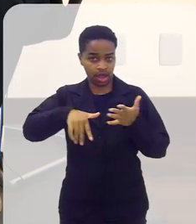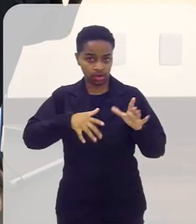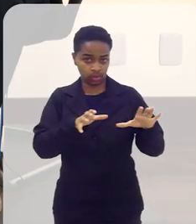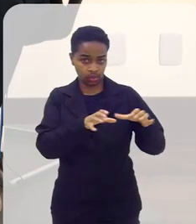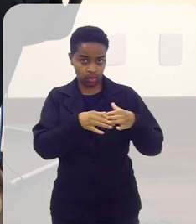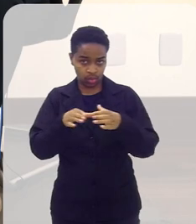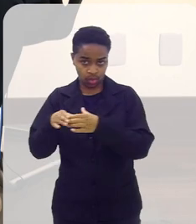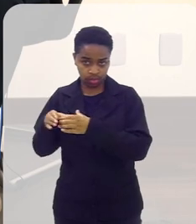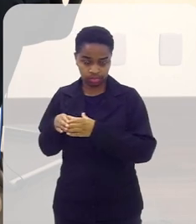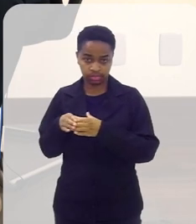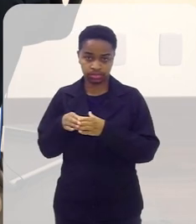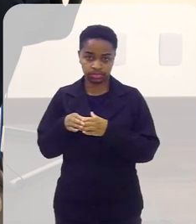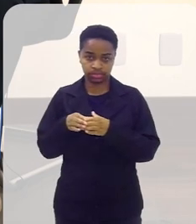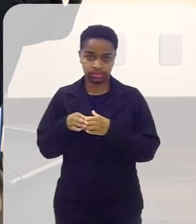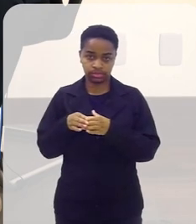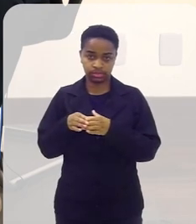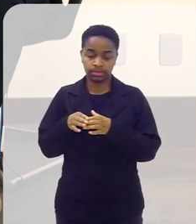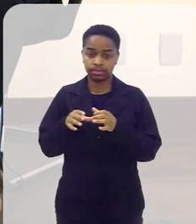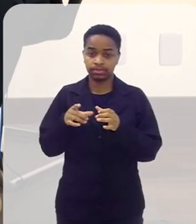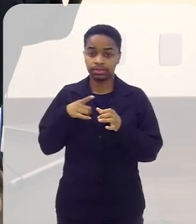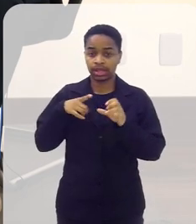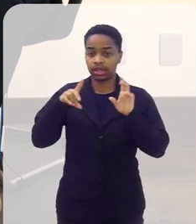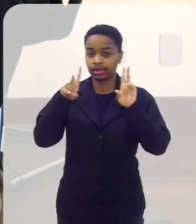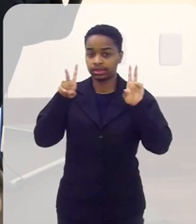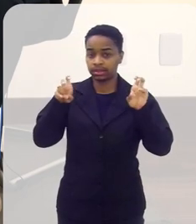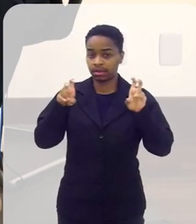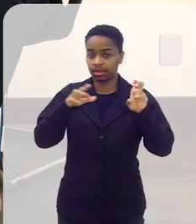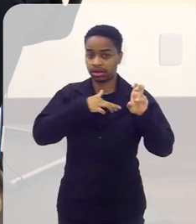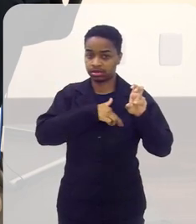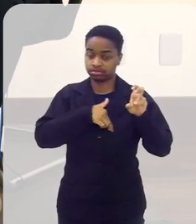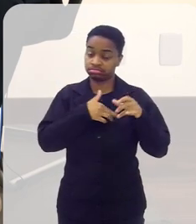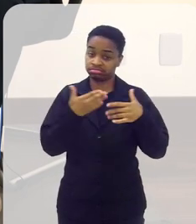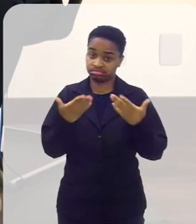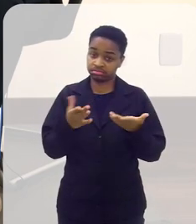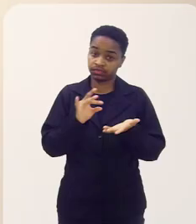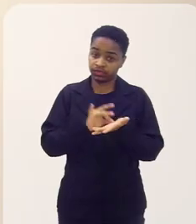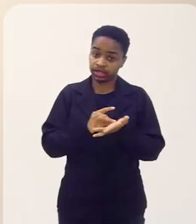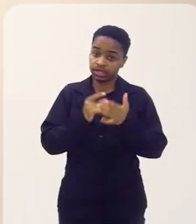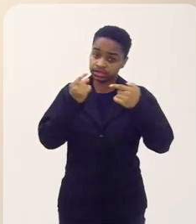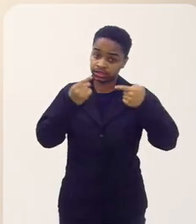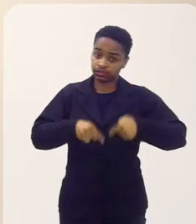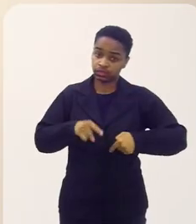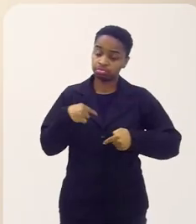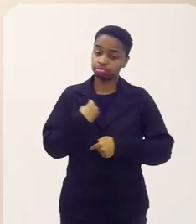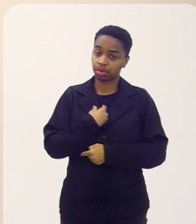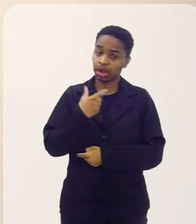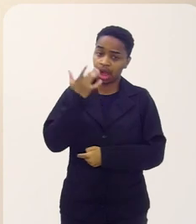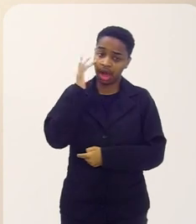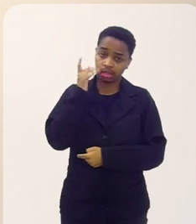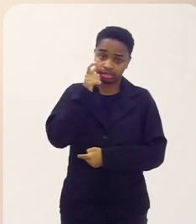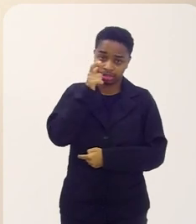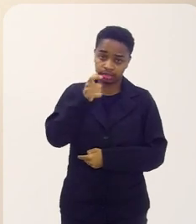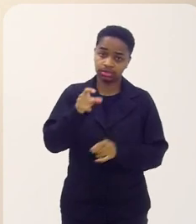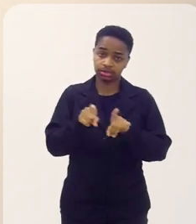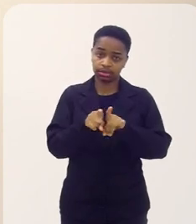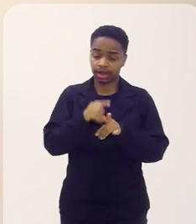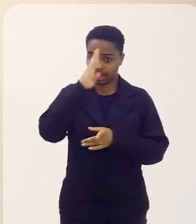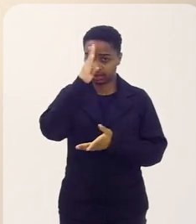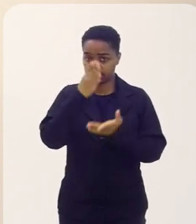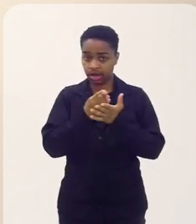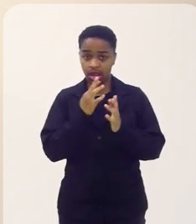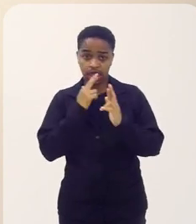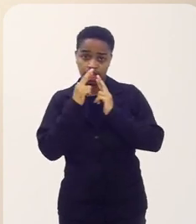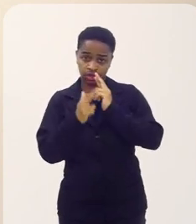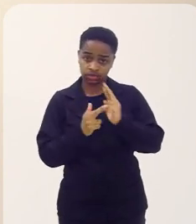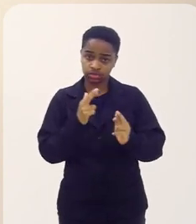os diferentes perfis possíveis de jogador com essa temática de religião então isso é um desafio que nos interessa e acredito que